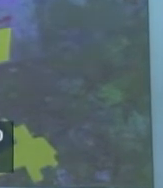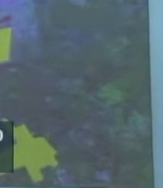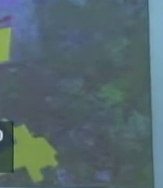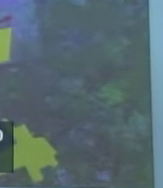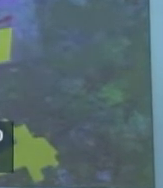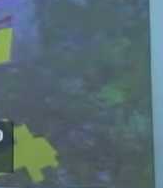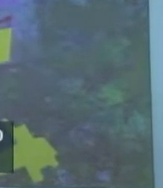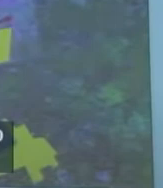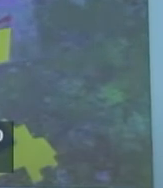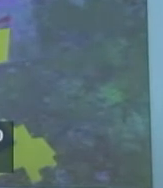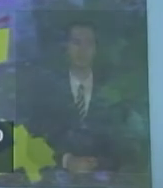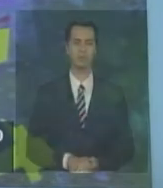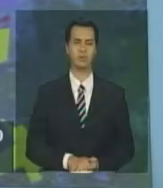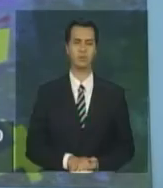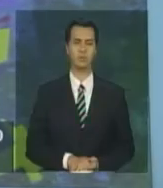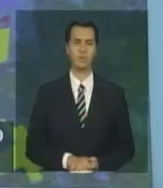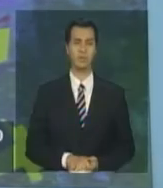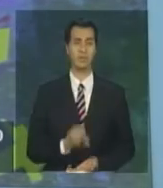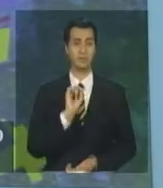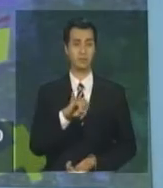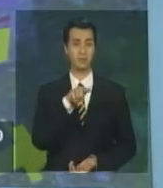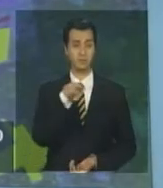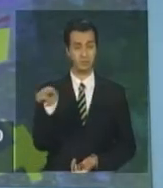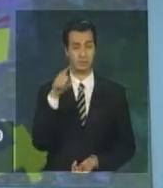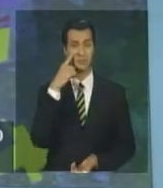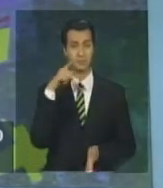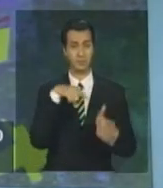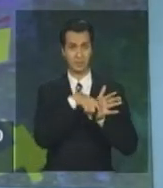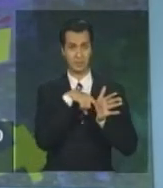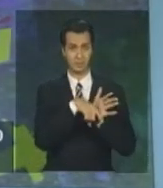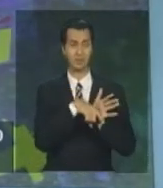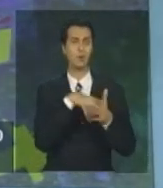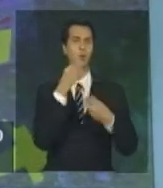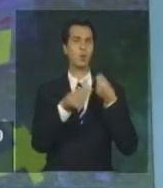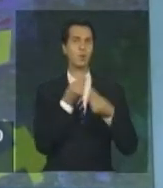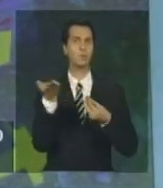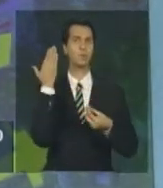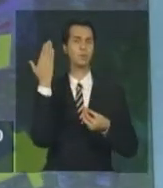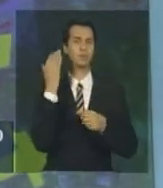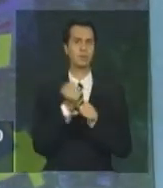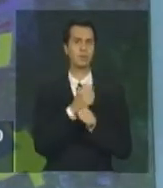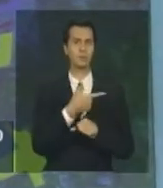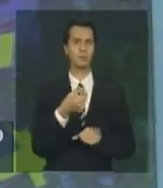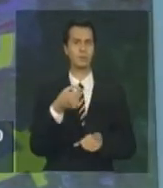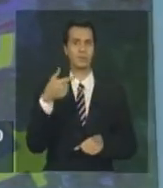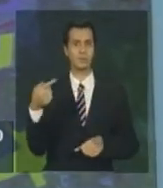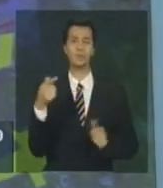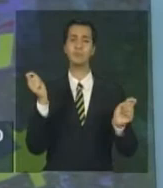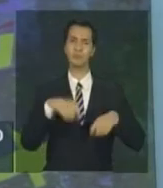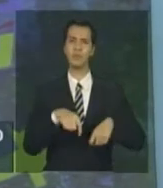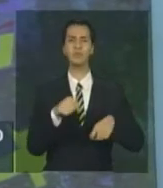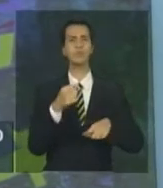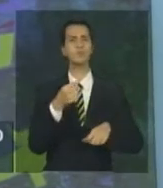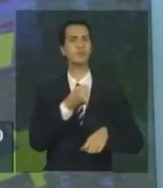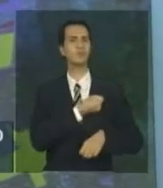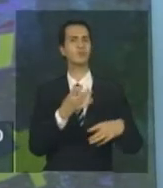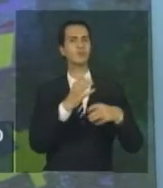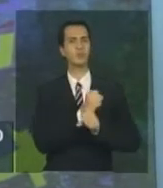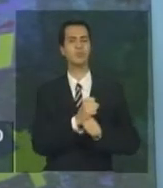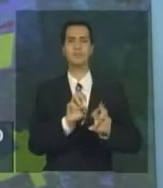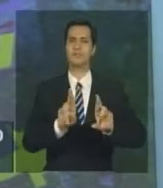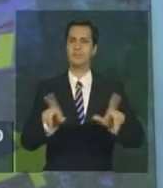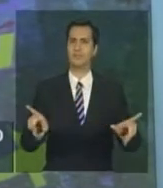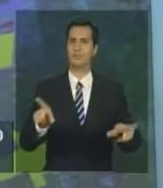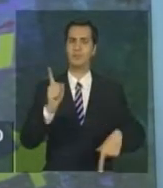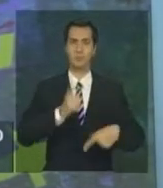Exatamente. E aí, se vocês forem procurar o dado original que a gente divulgou em 2007, pode ter alguma pequena diferença, tá certo? Porque agora